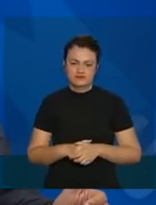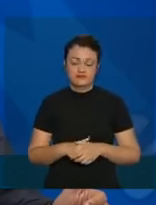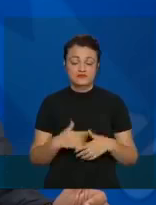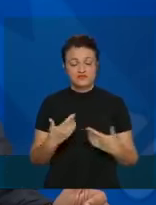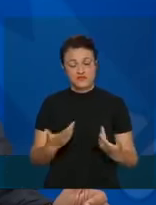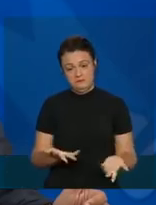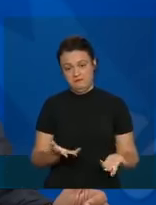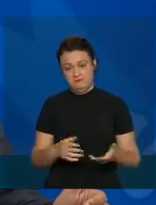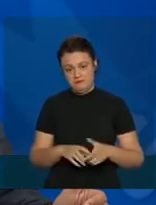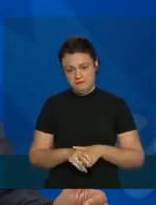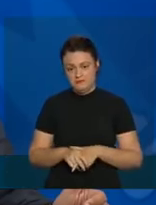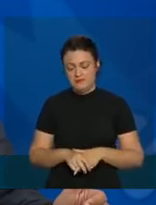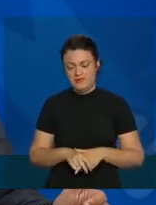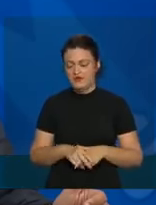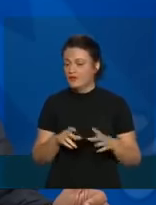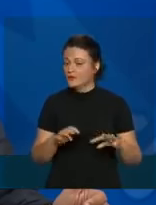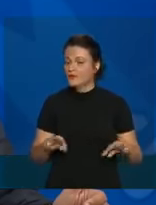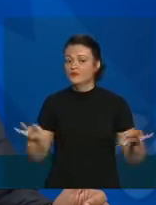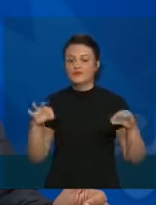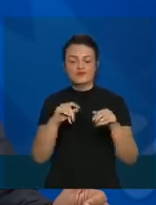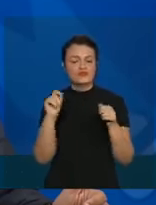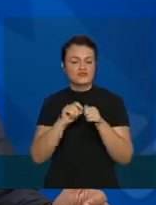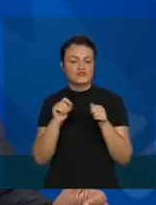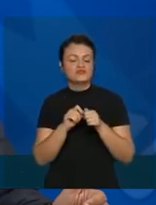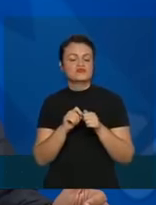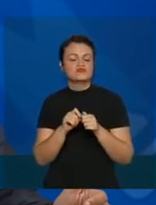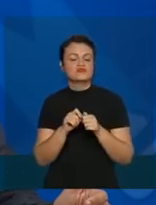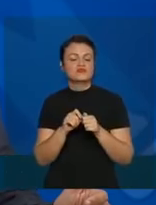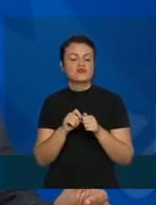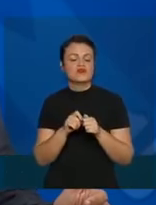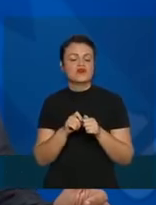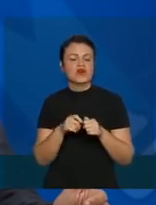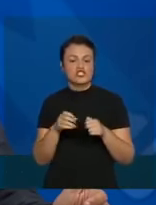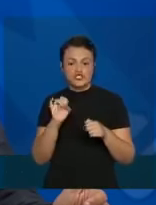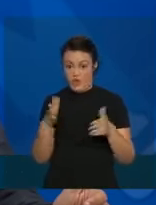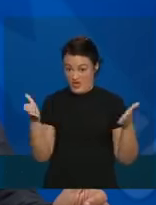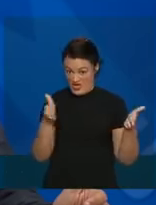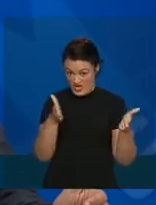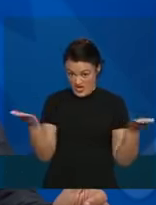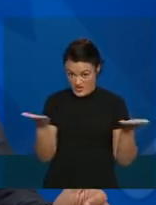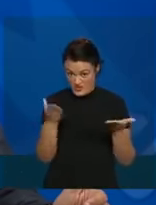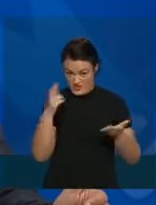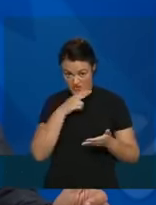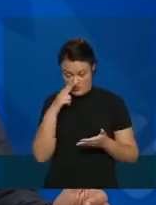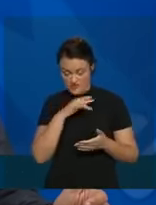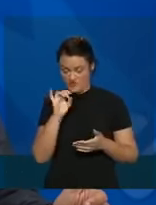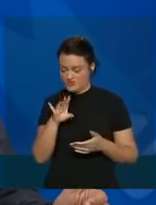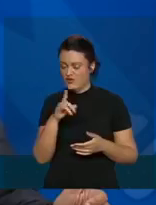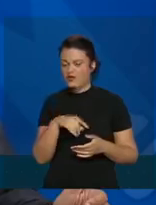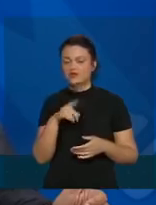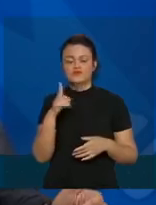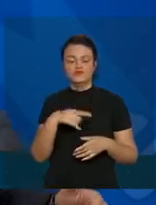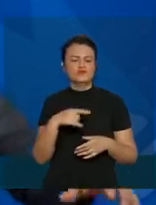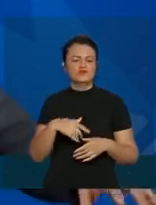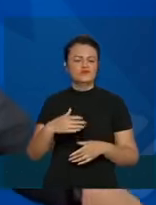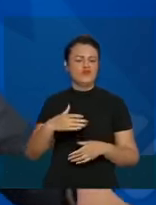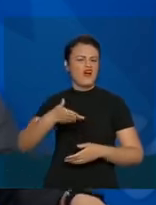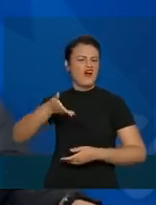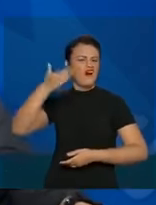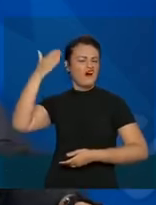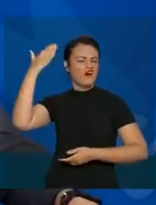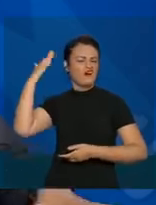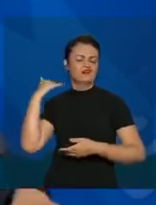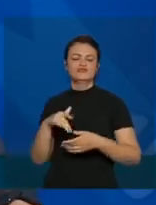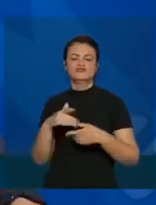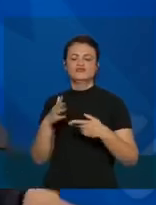Assim, tudo isso não foi feito só agora nessa emergência. Isso é legado da resposta ao